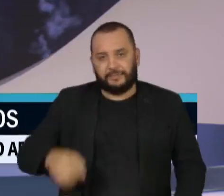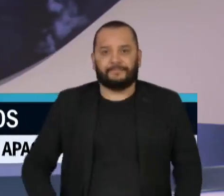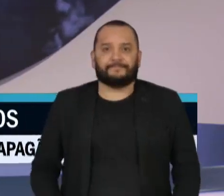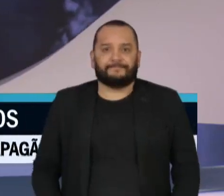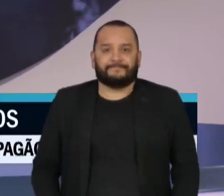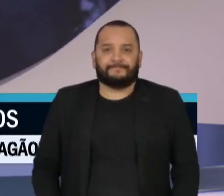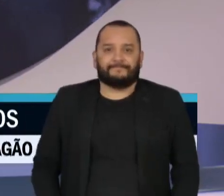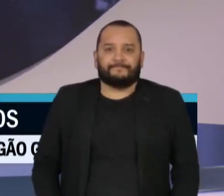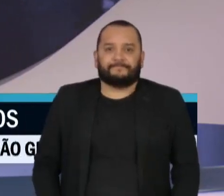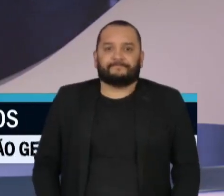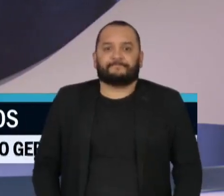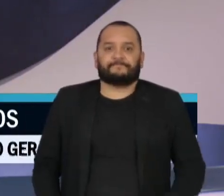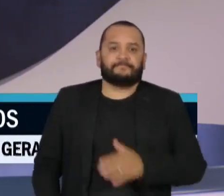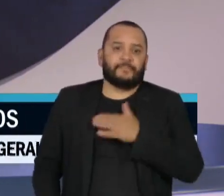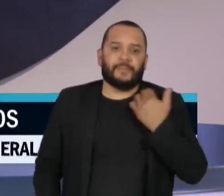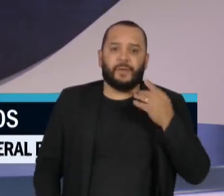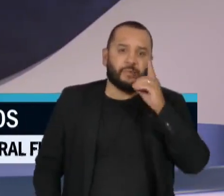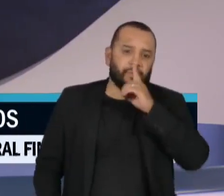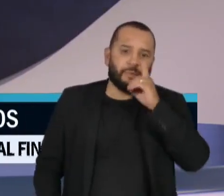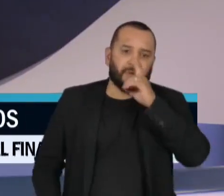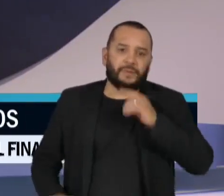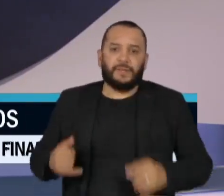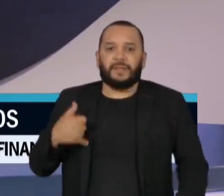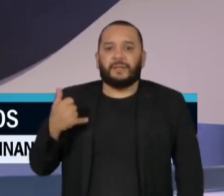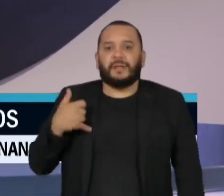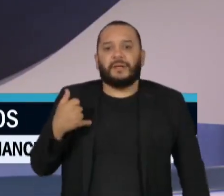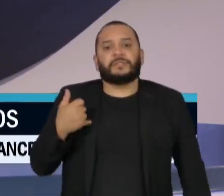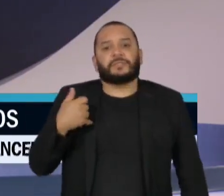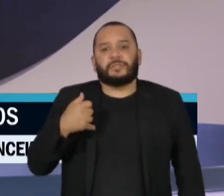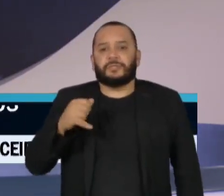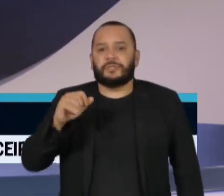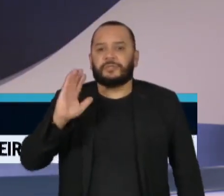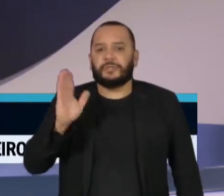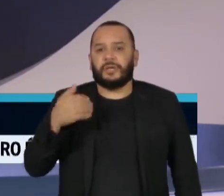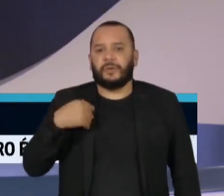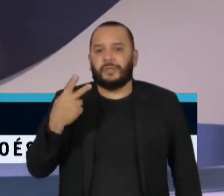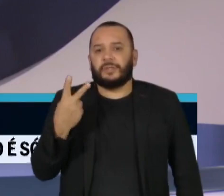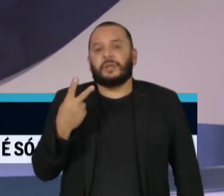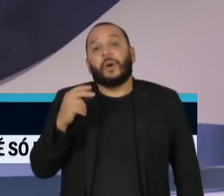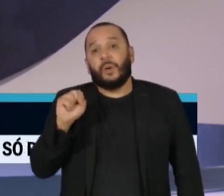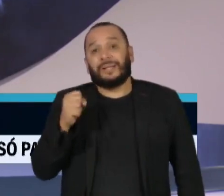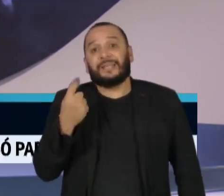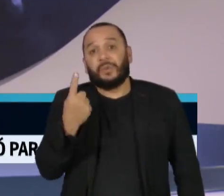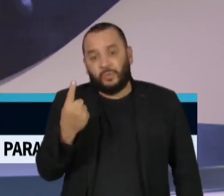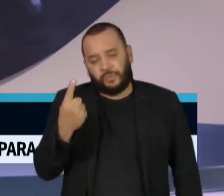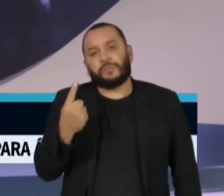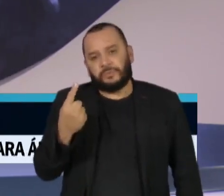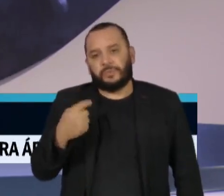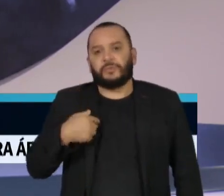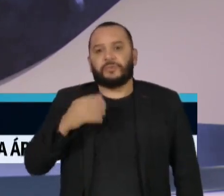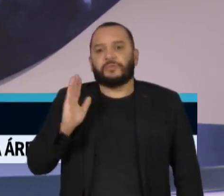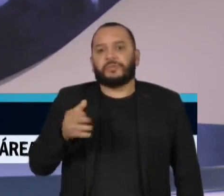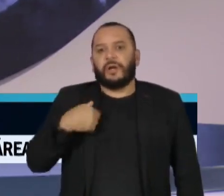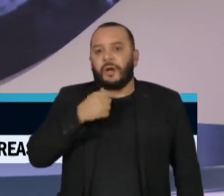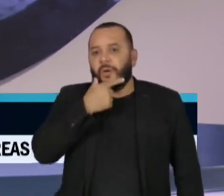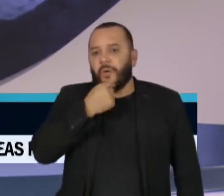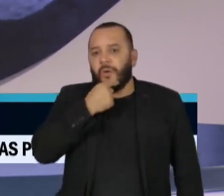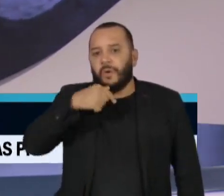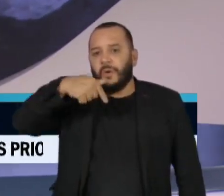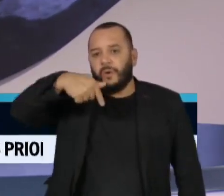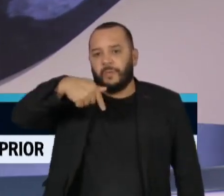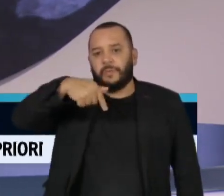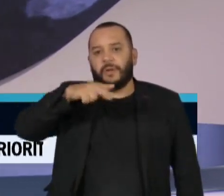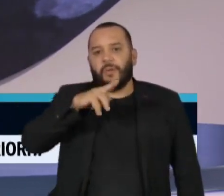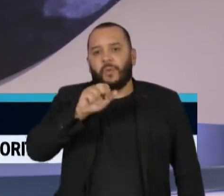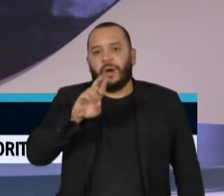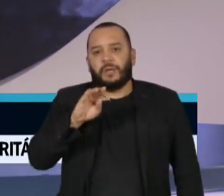E morreu neste domingo, aos 81 anos, o jornalista Alberto Paraíba Quartin de Moraes. Quartin trabalhou por décadas